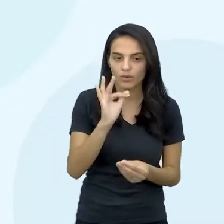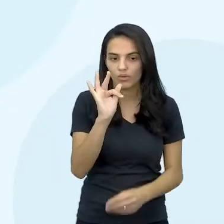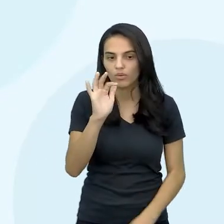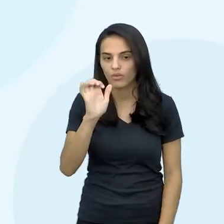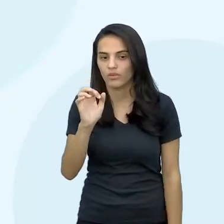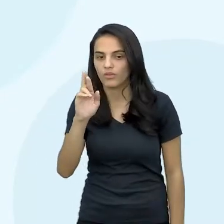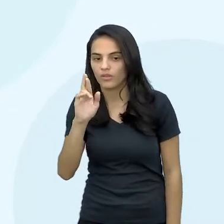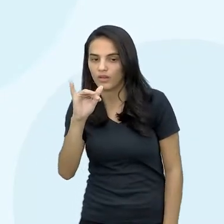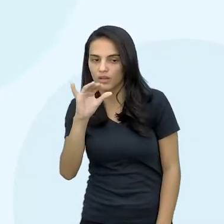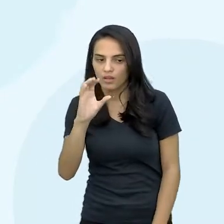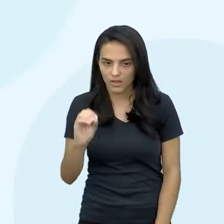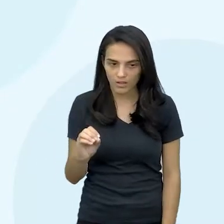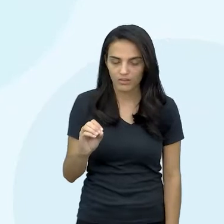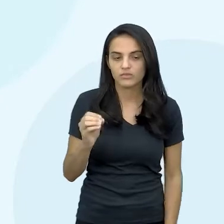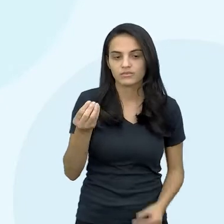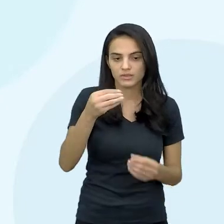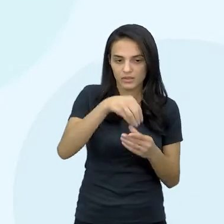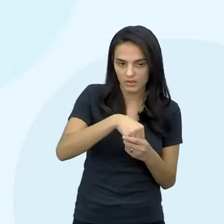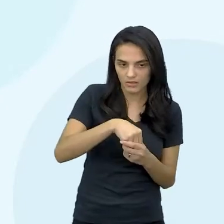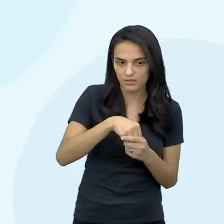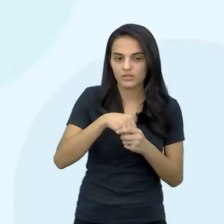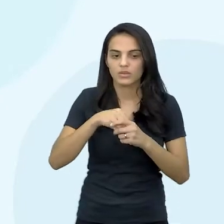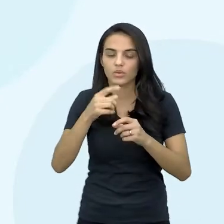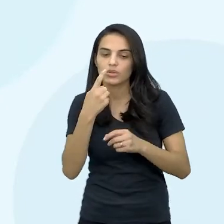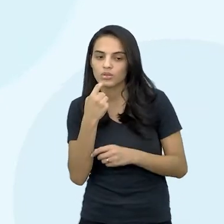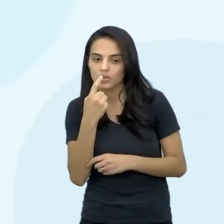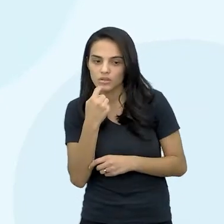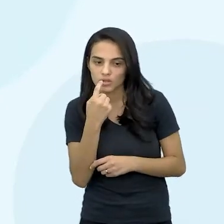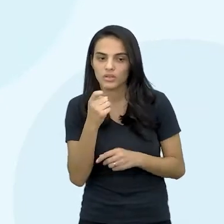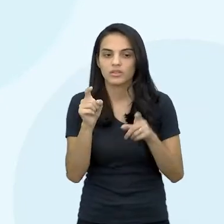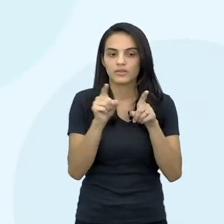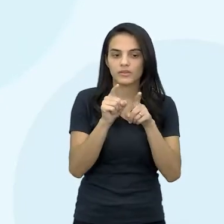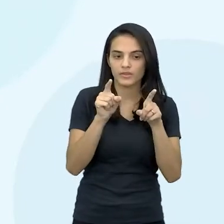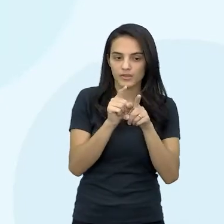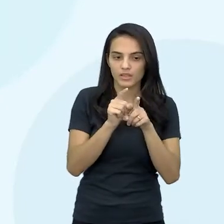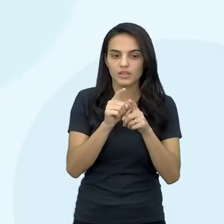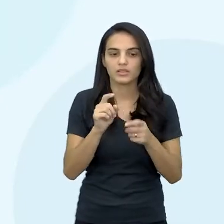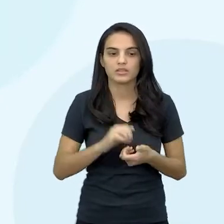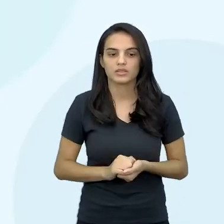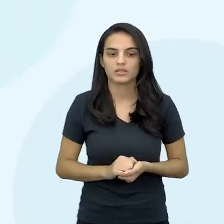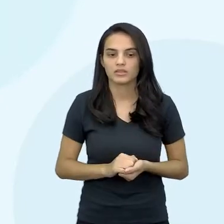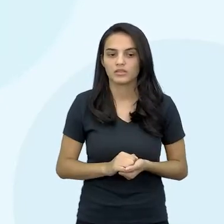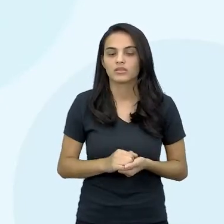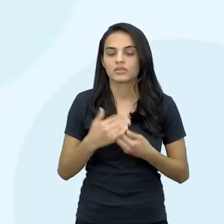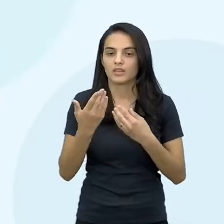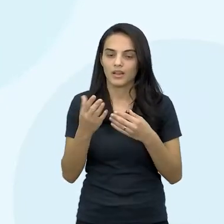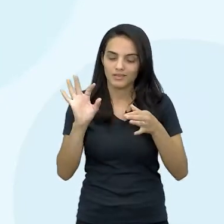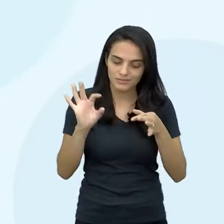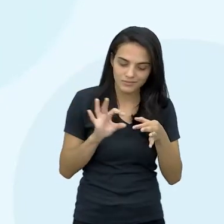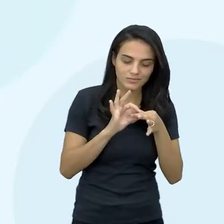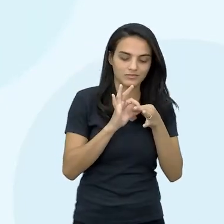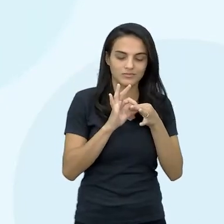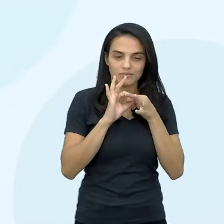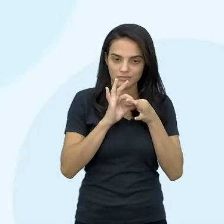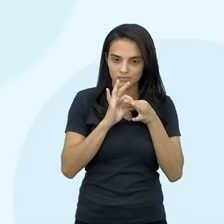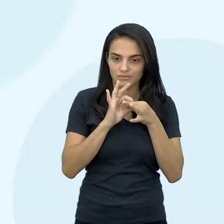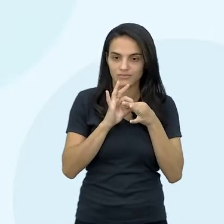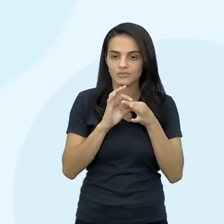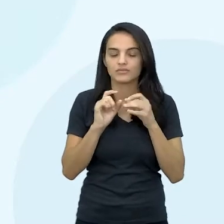tanto o ferro que está presente ali na corrente sanguínea, quanto o ferro que está grudado ali, né, que está